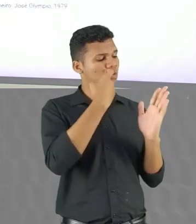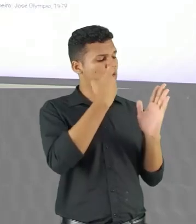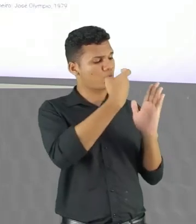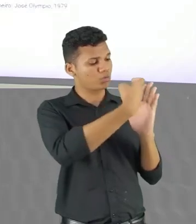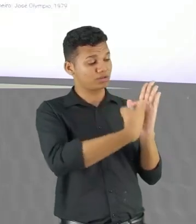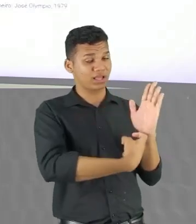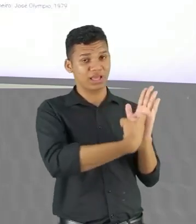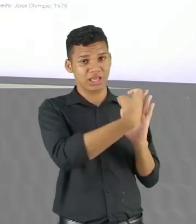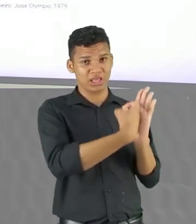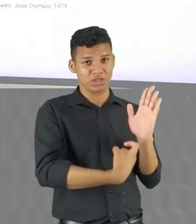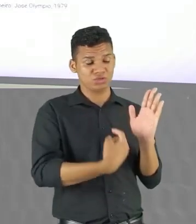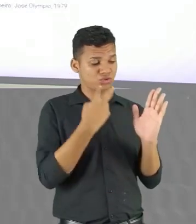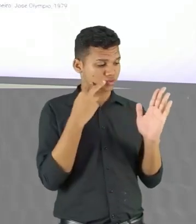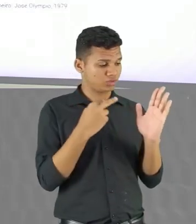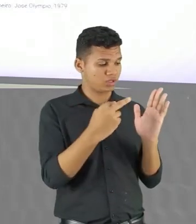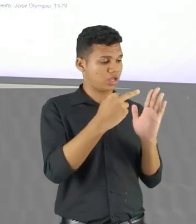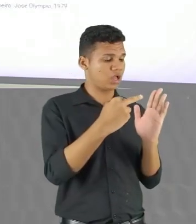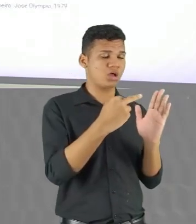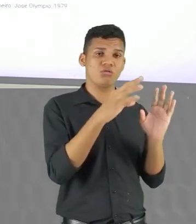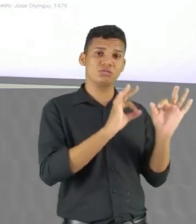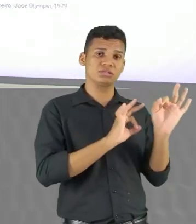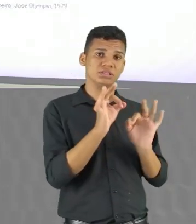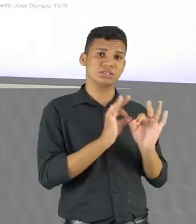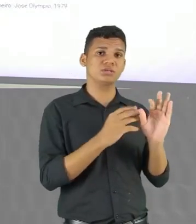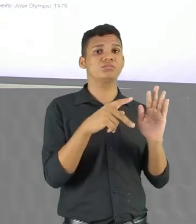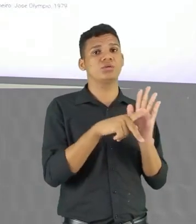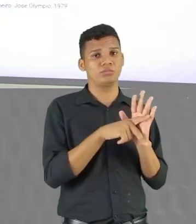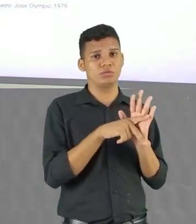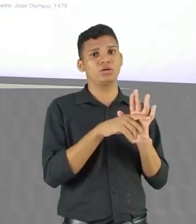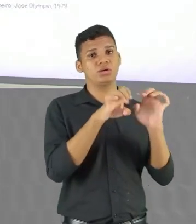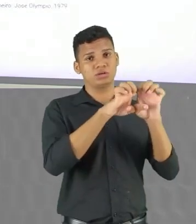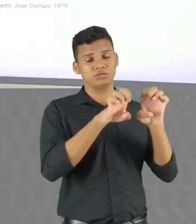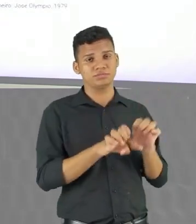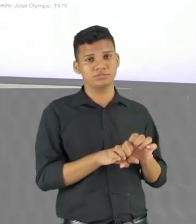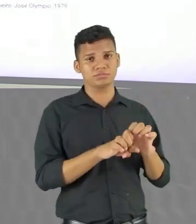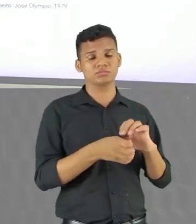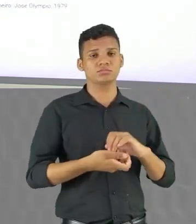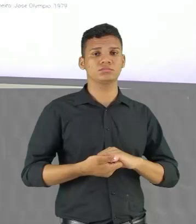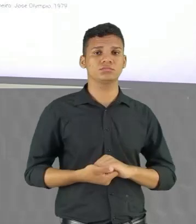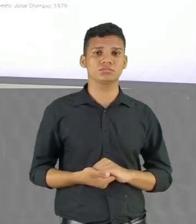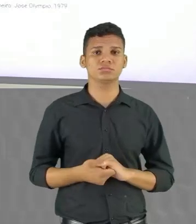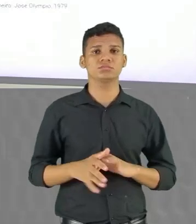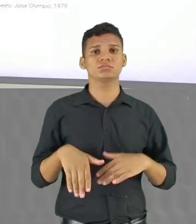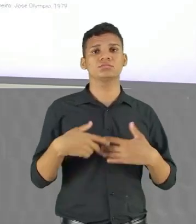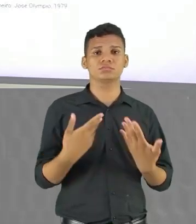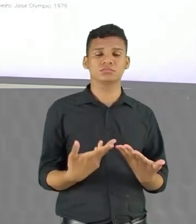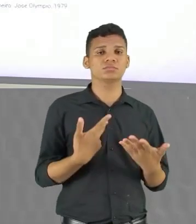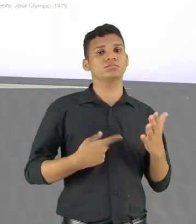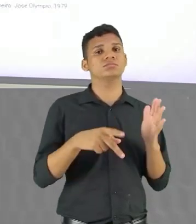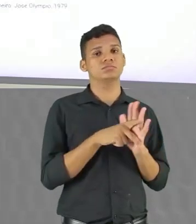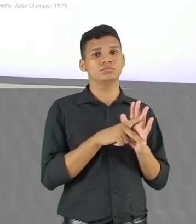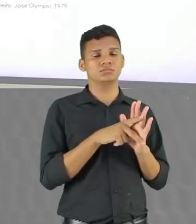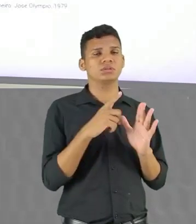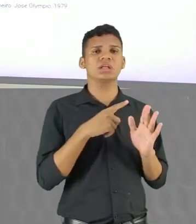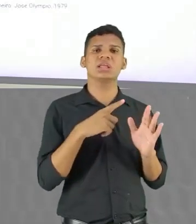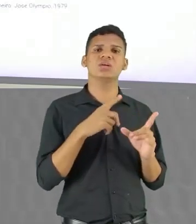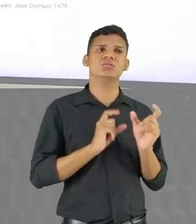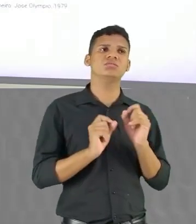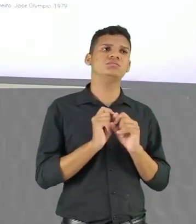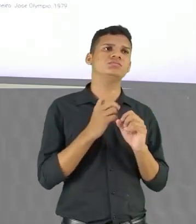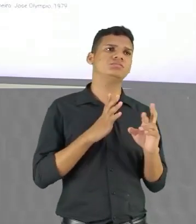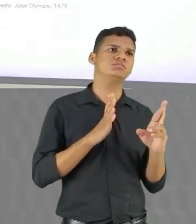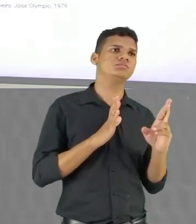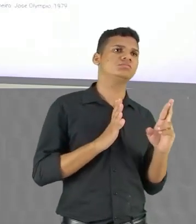organização estrutural diferenciada e depois a gente vê já uma organização já direcionando para essa